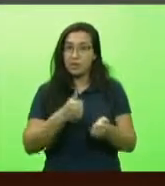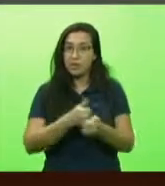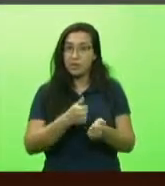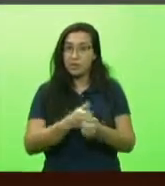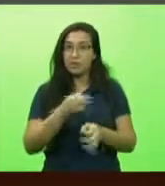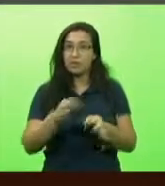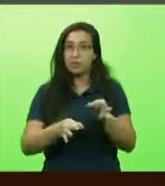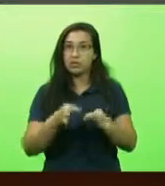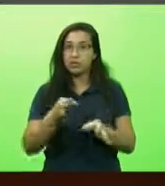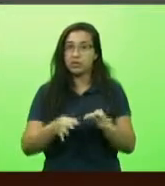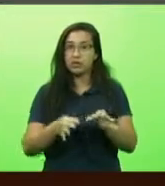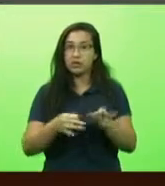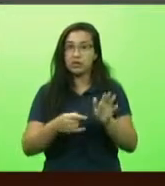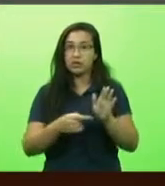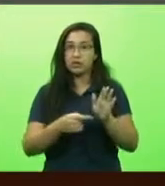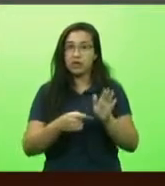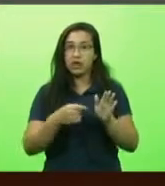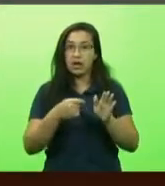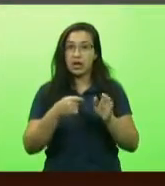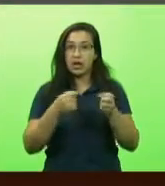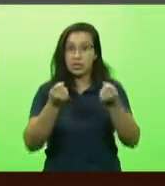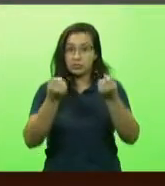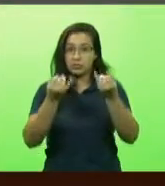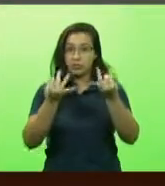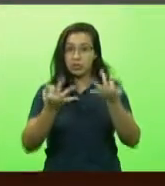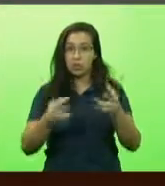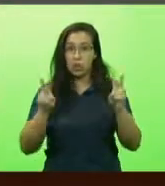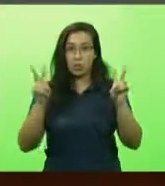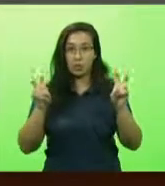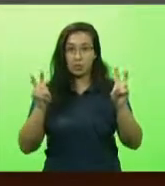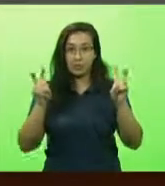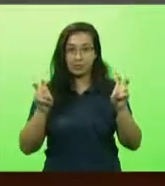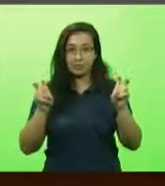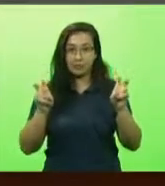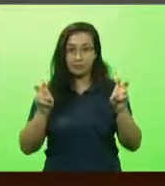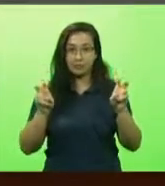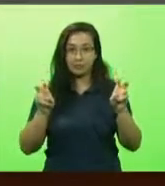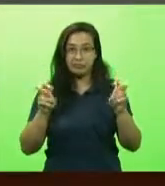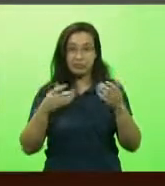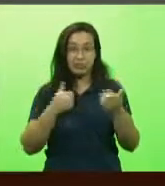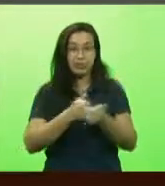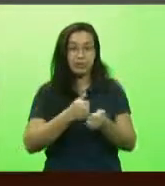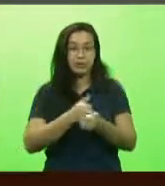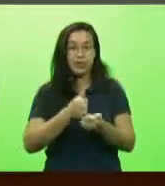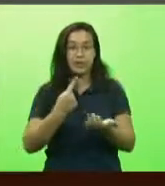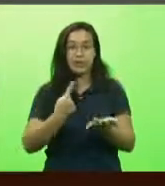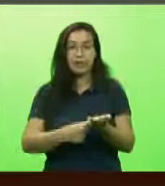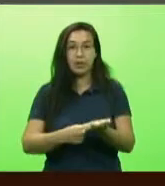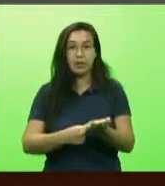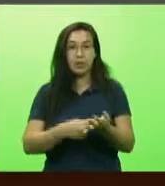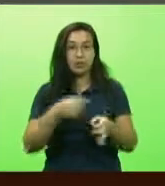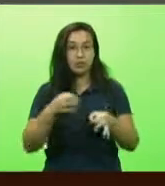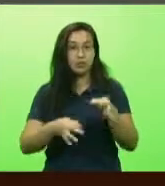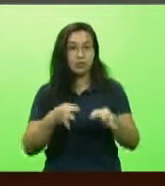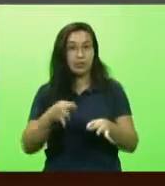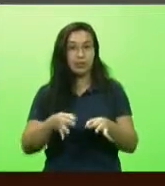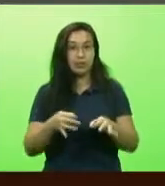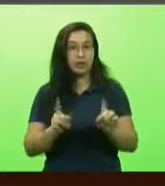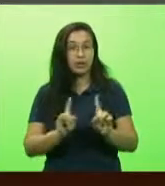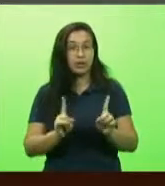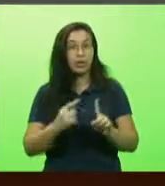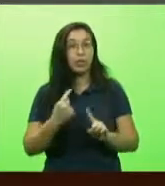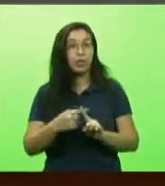emitiu uma nota dizendo que o Tribunal não marcou ainda o julgamento porque está esperando